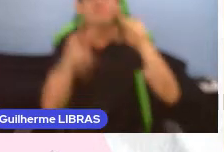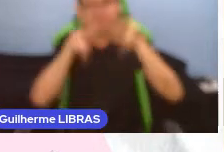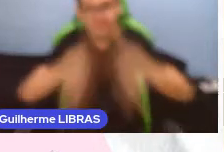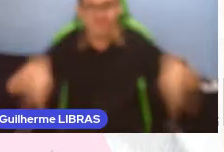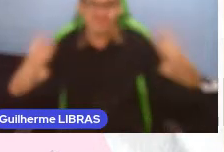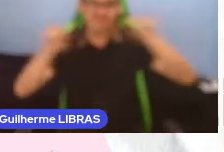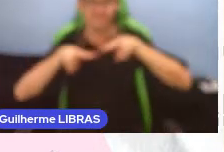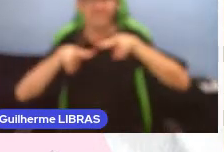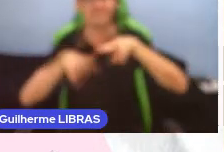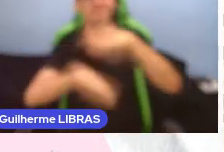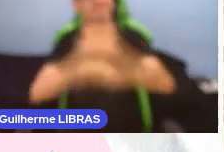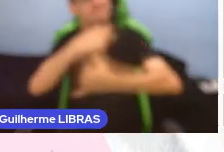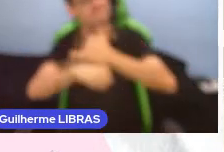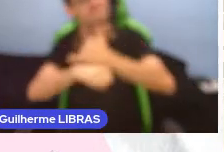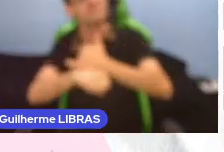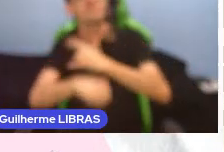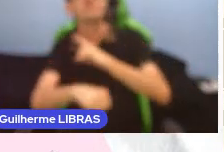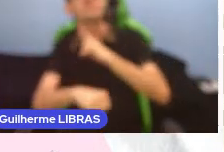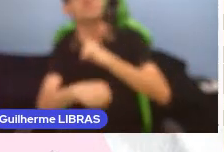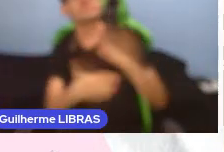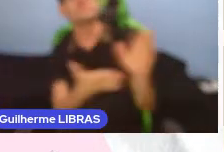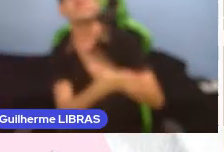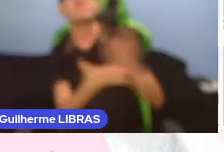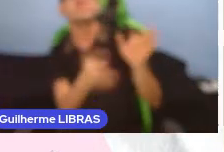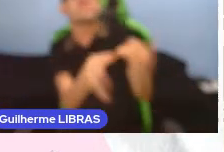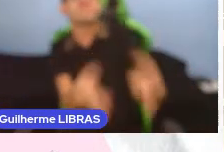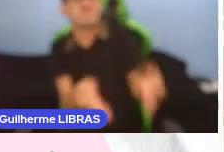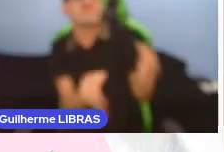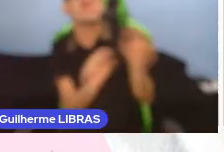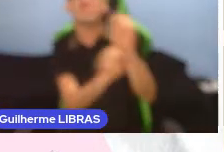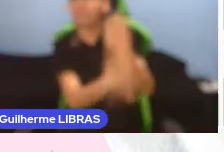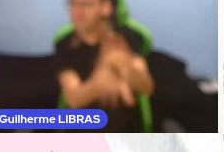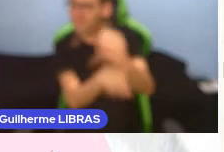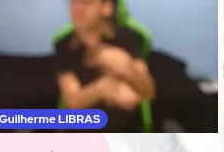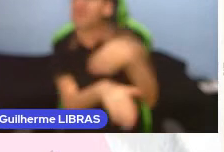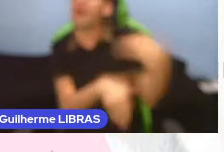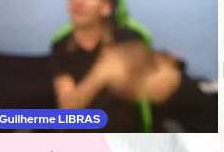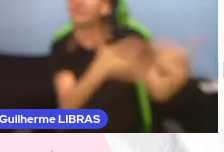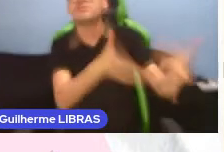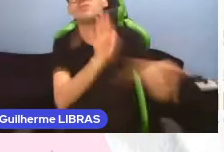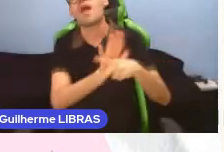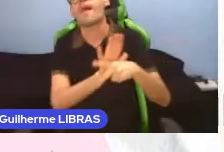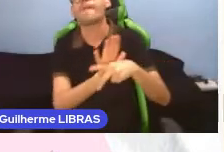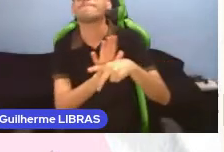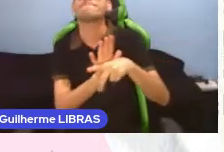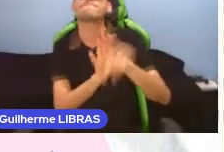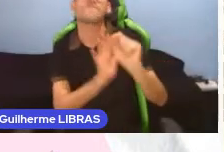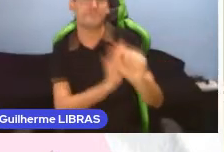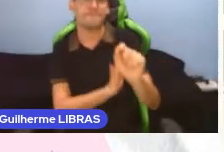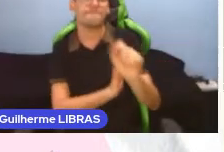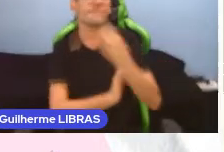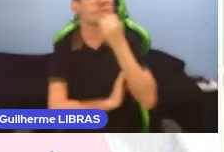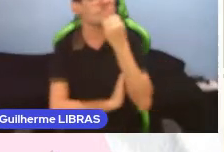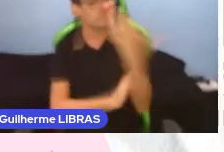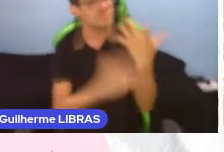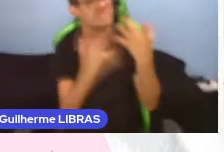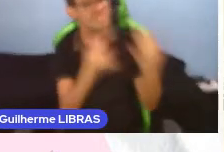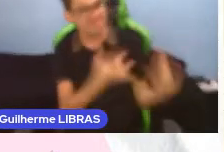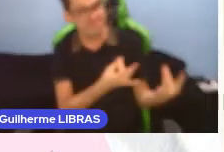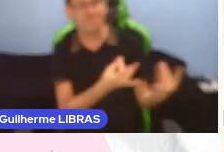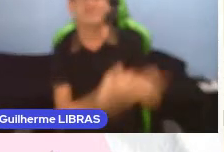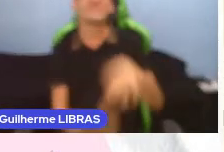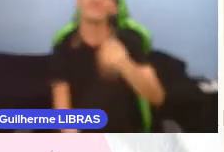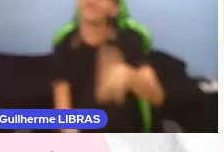internet, existem tutoriais simples ensinando passo a passo para uma boa descrição. É possível, portanto,